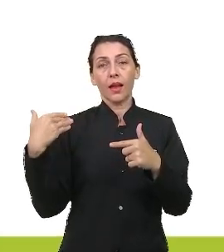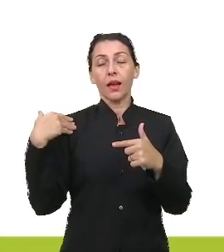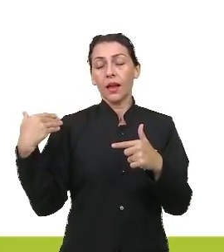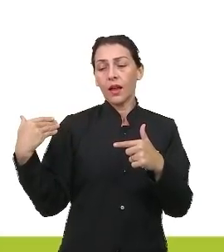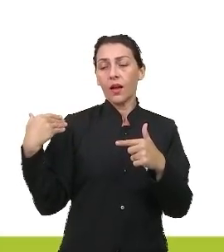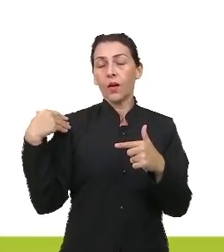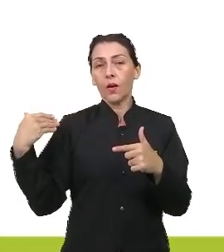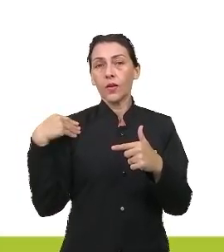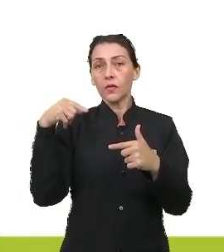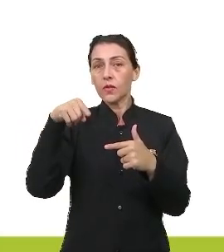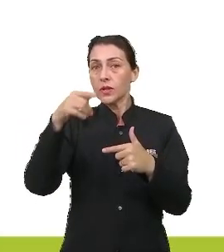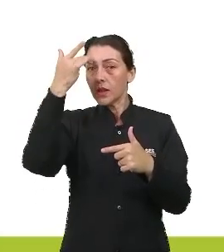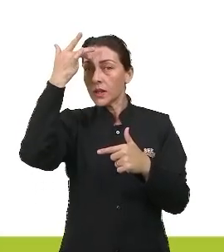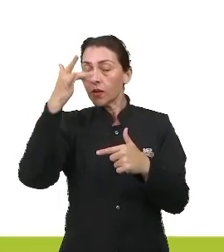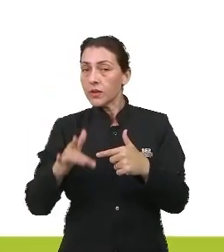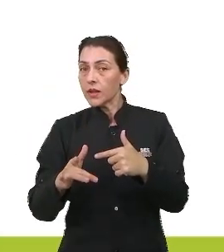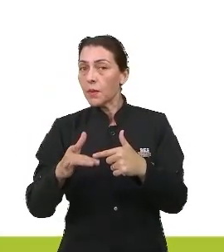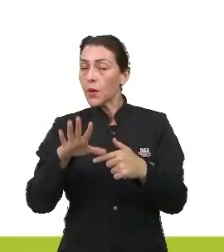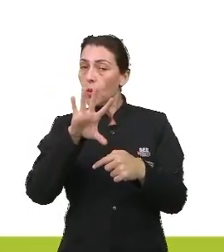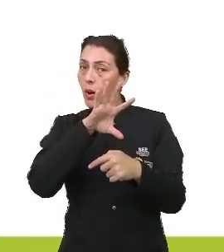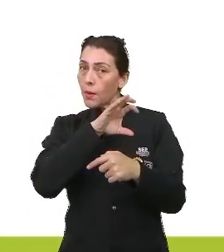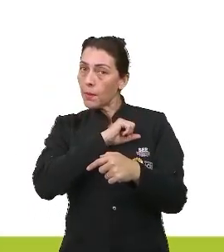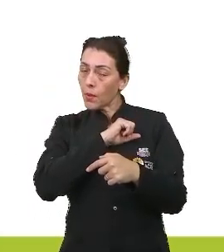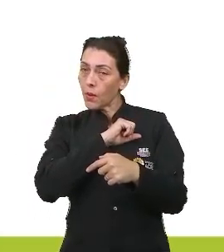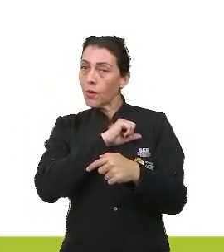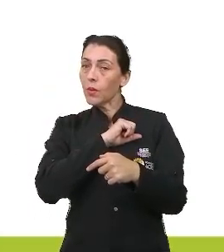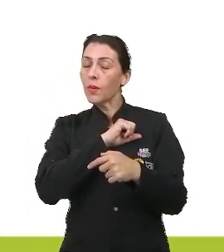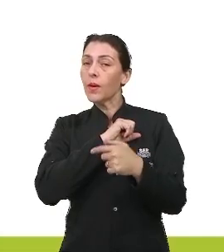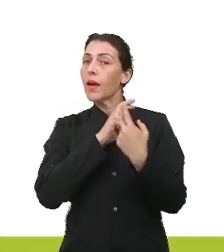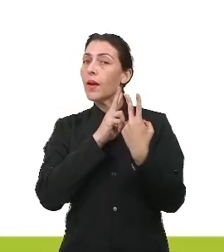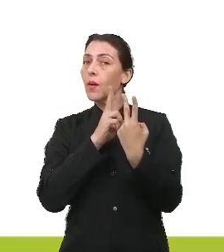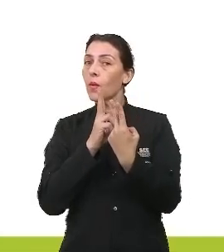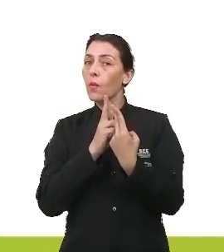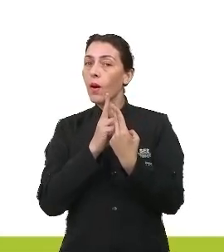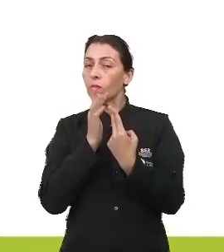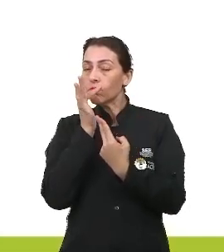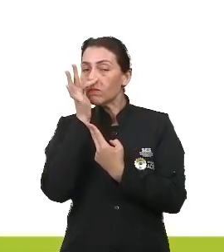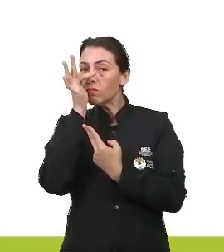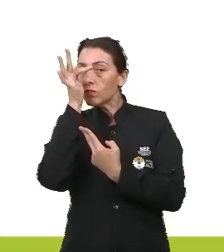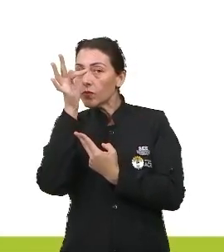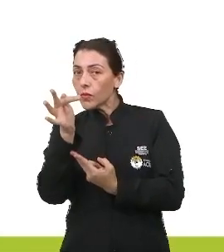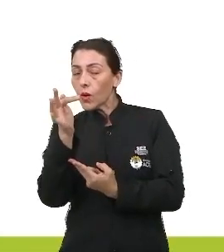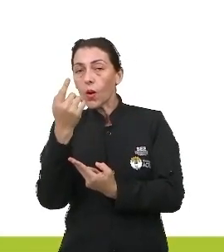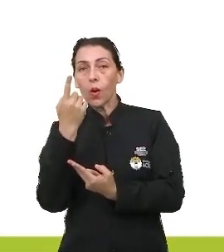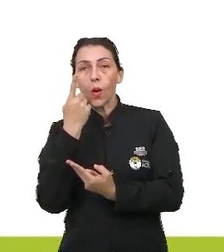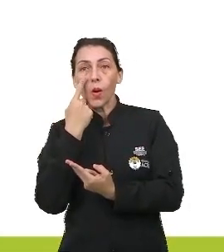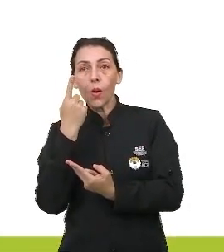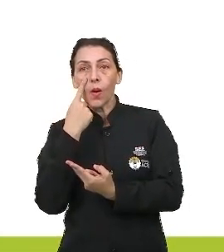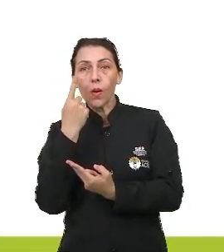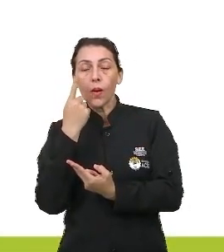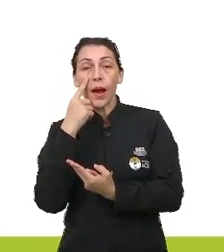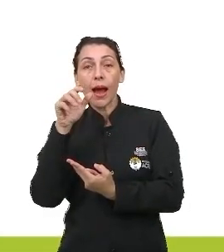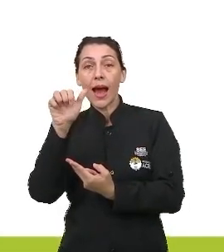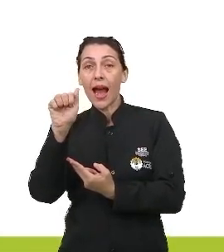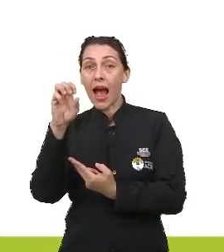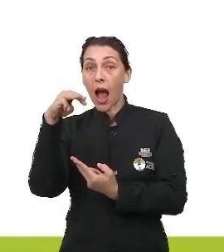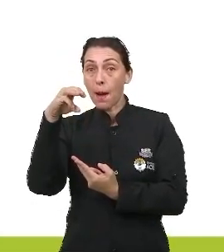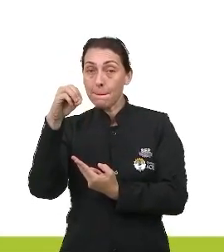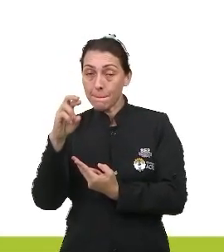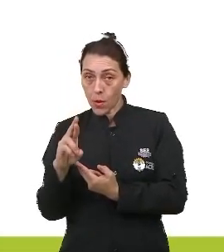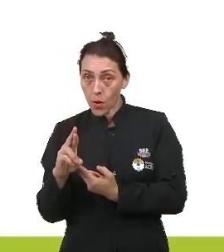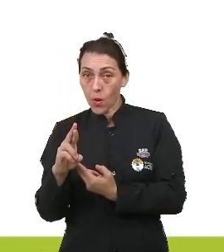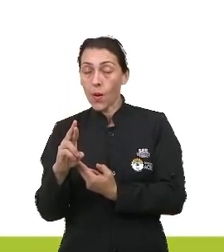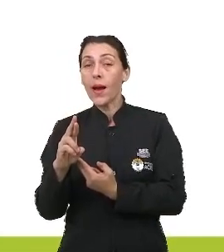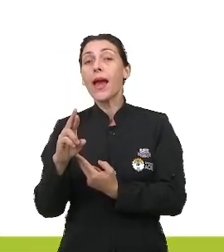você não sabe que o amor é como uma flor. Olha só, eu tenho aí, o amor é como,